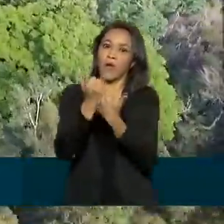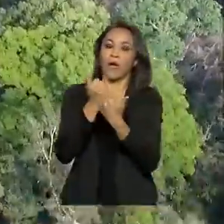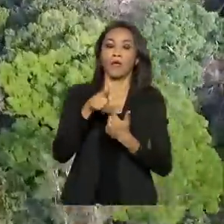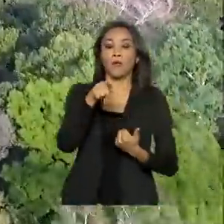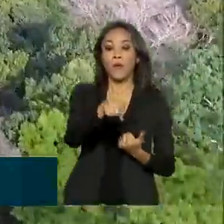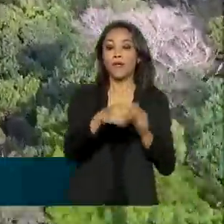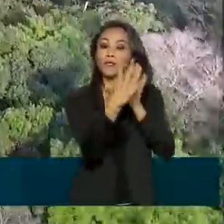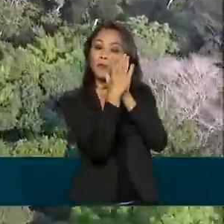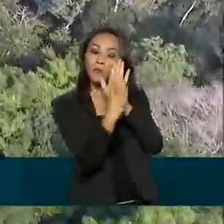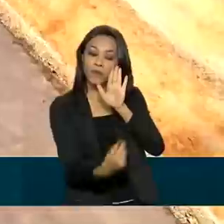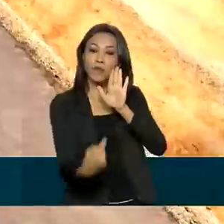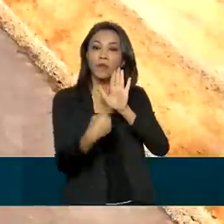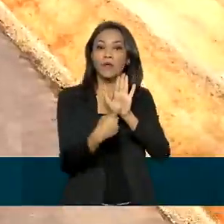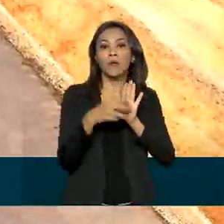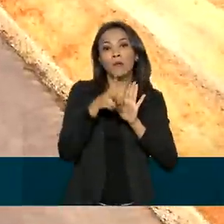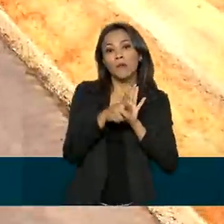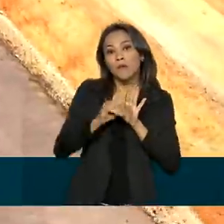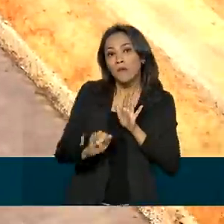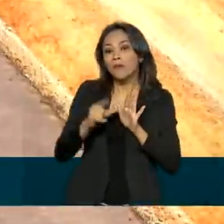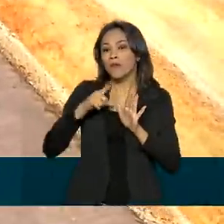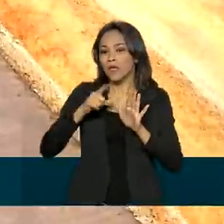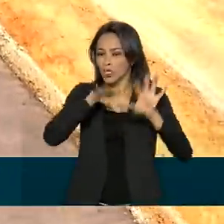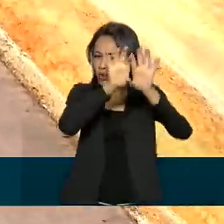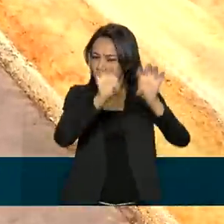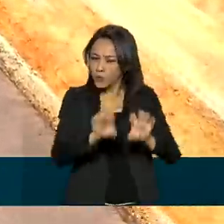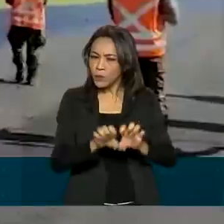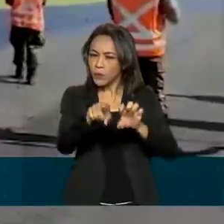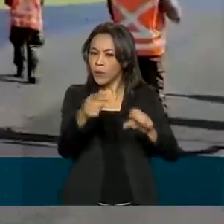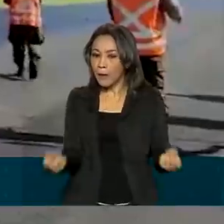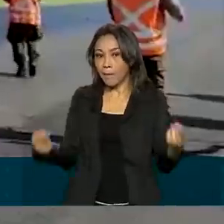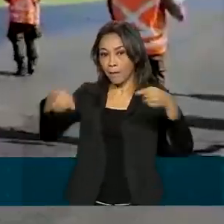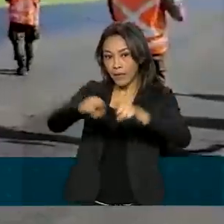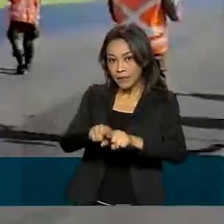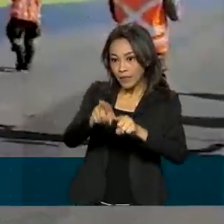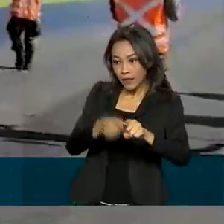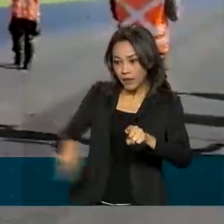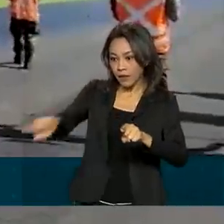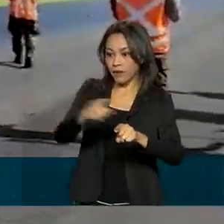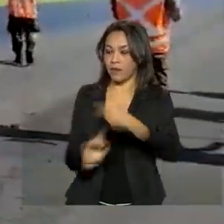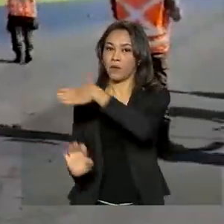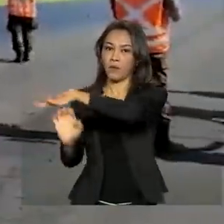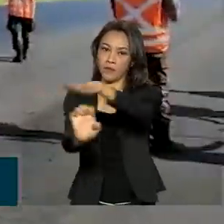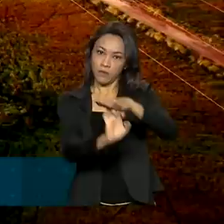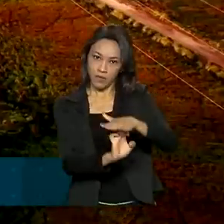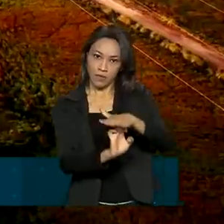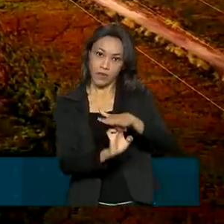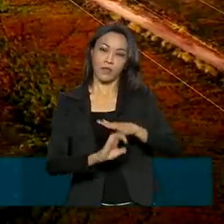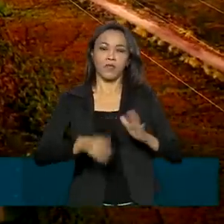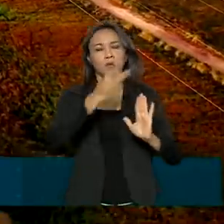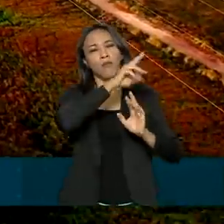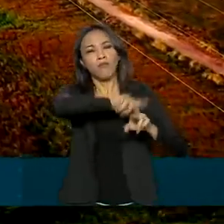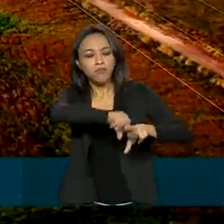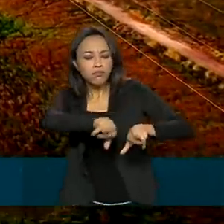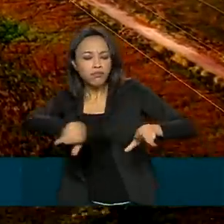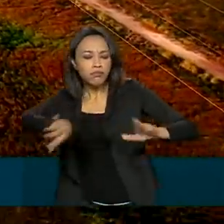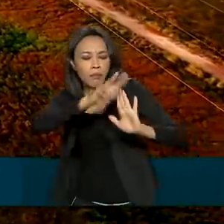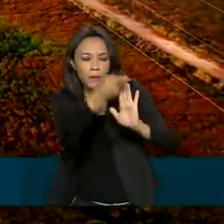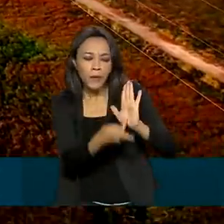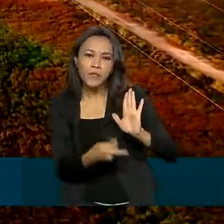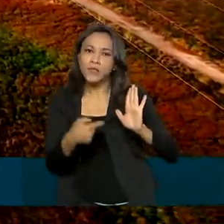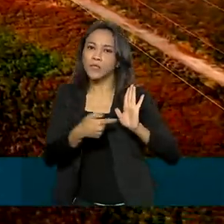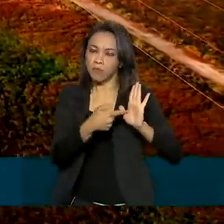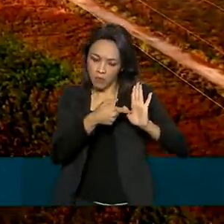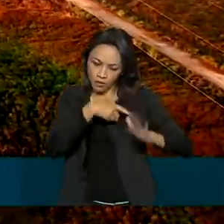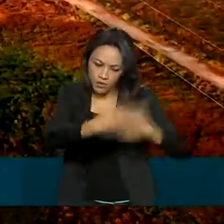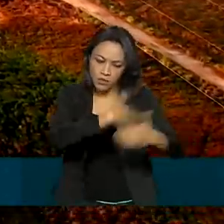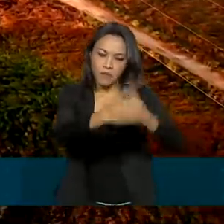PPI coordena investimentos em infraestrutura por meio de parcerias com o setor privado. Entre os projetos que unem desenvolvimento do